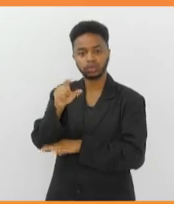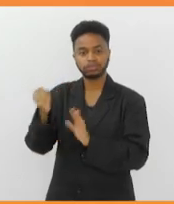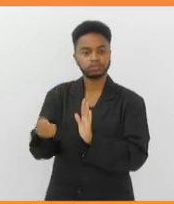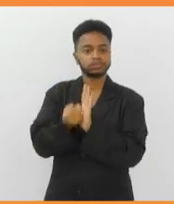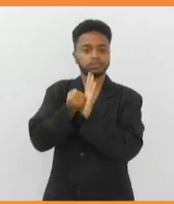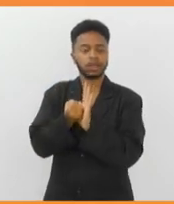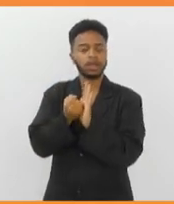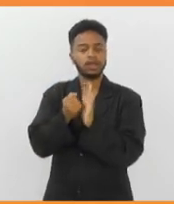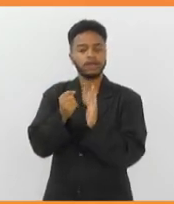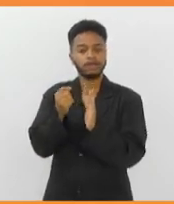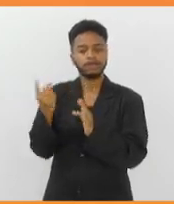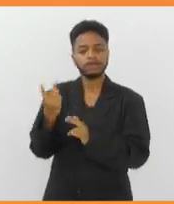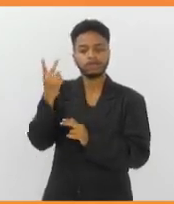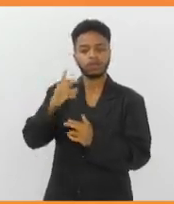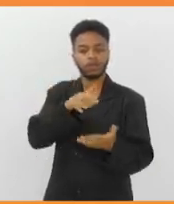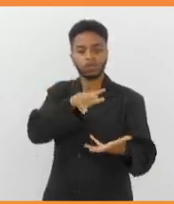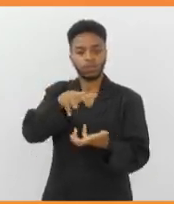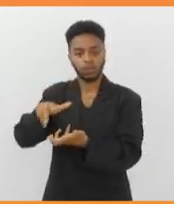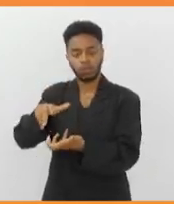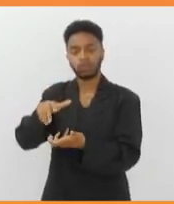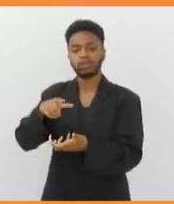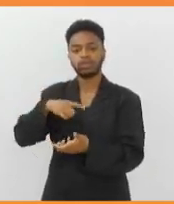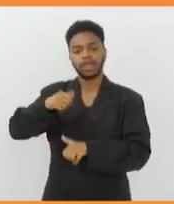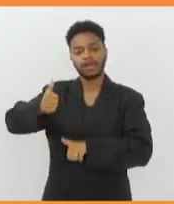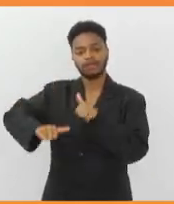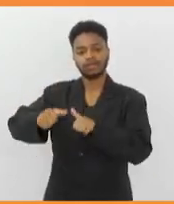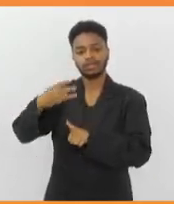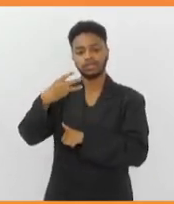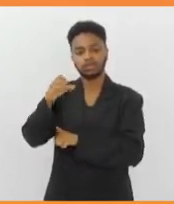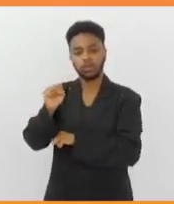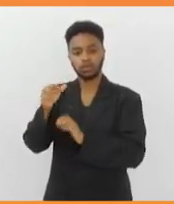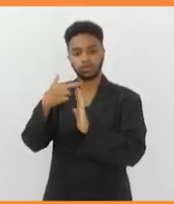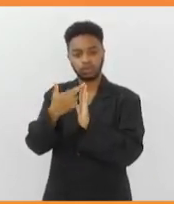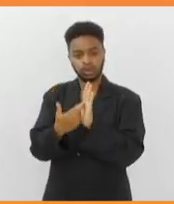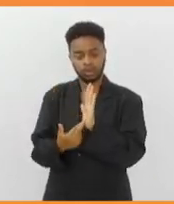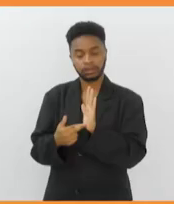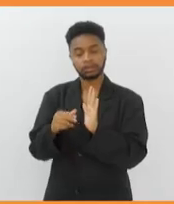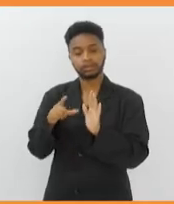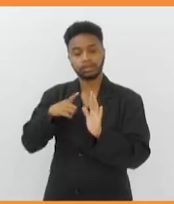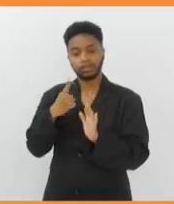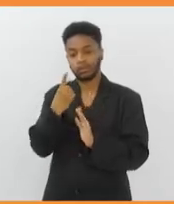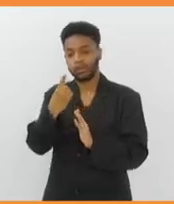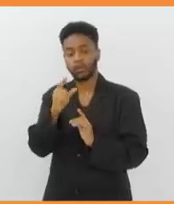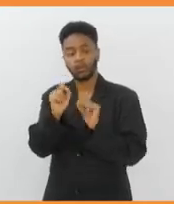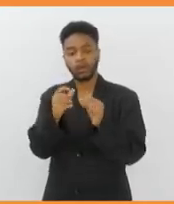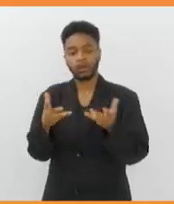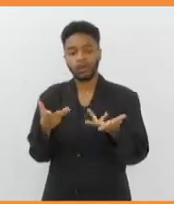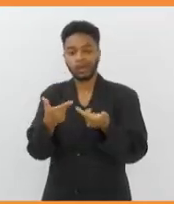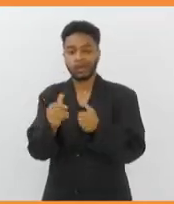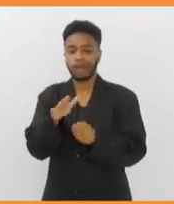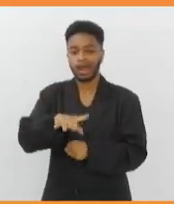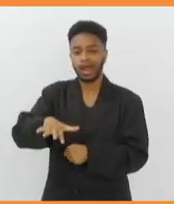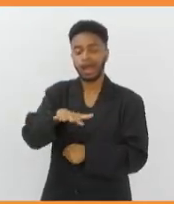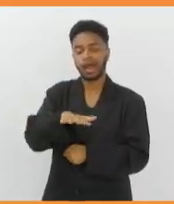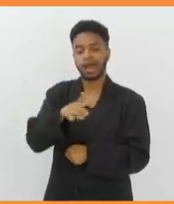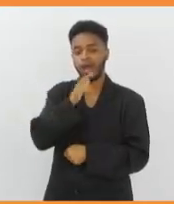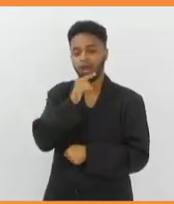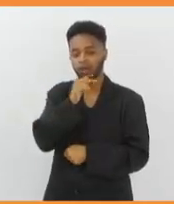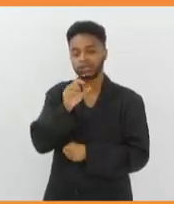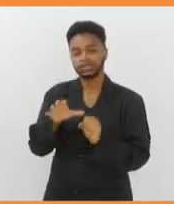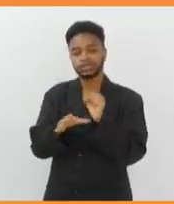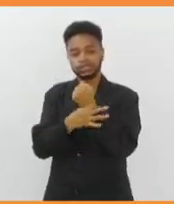internacional, as praias são avaliadas em 38 critérios, entre eles, qualidade da água, segurança, gestão ambiental,